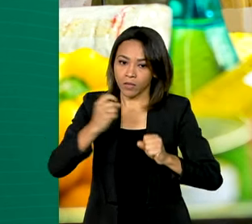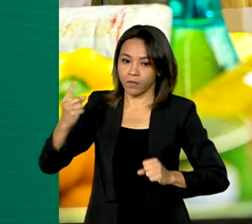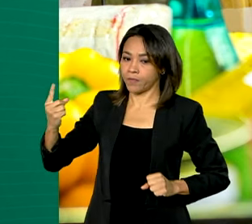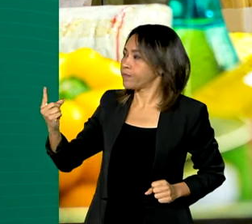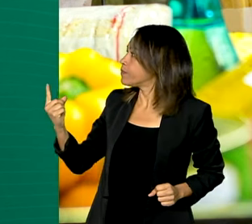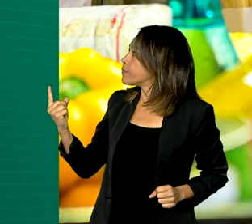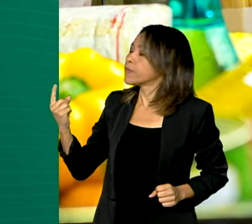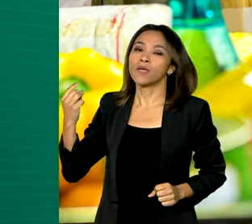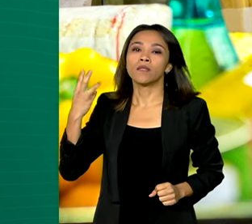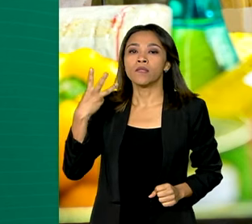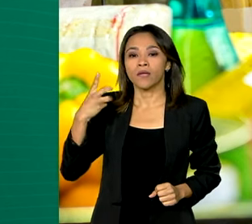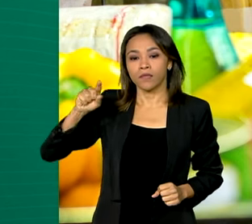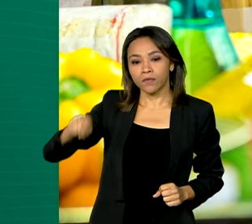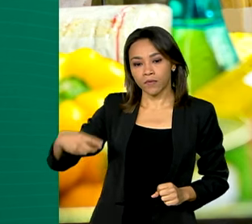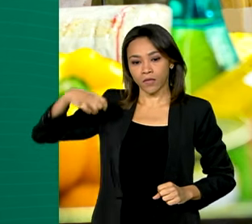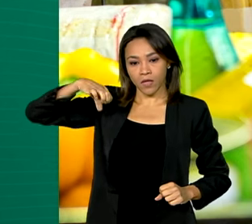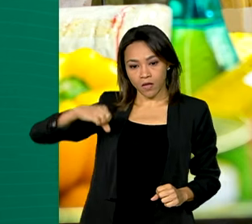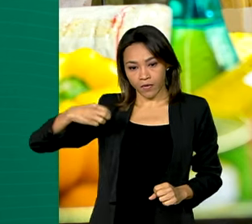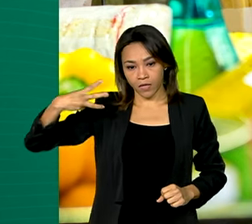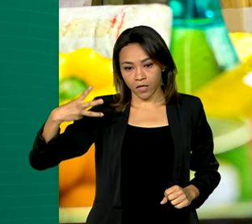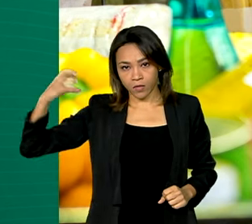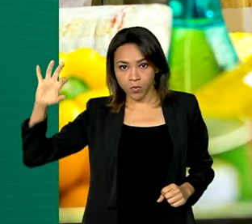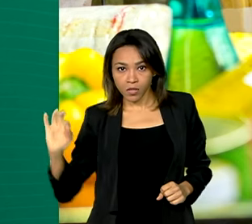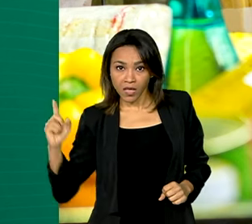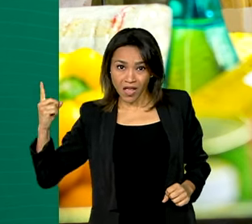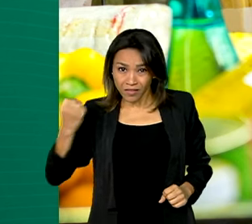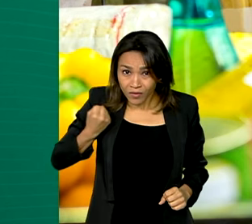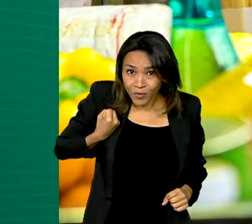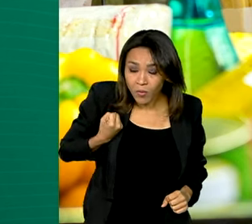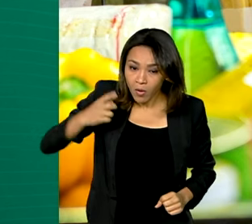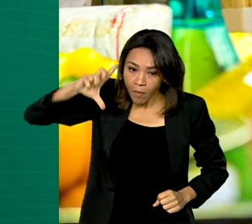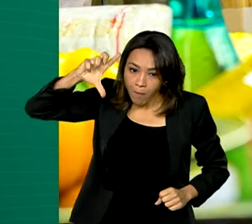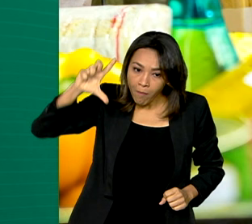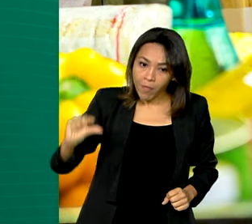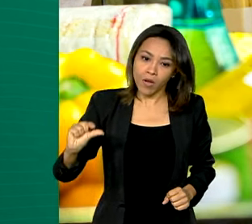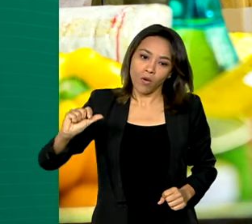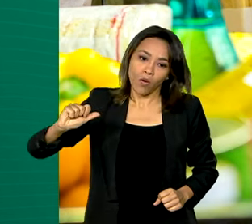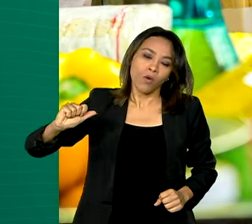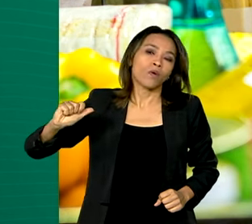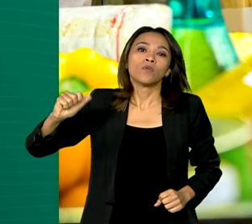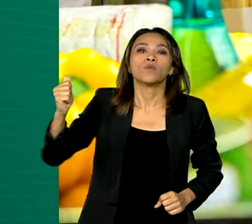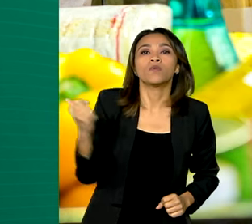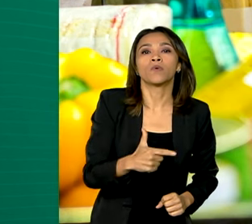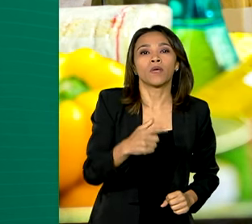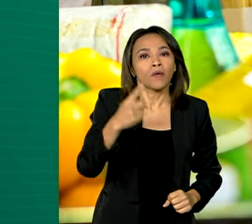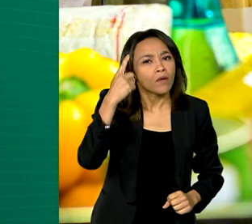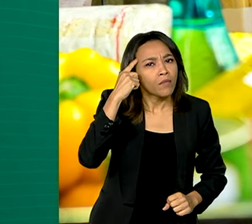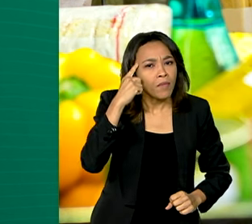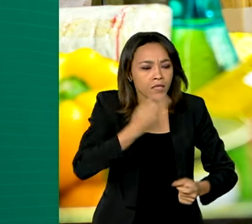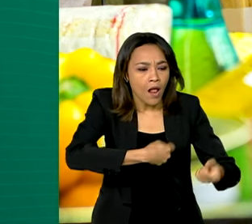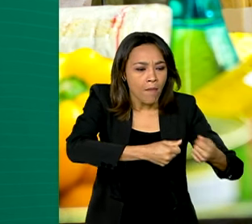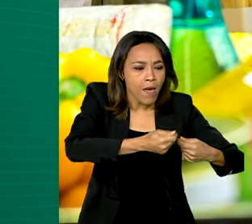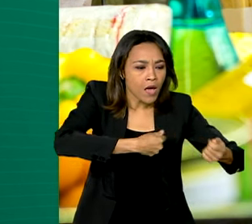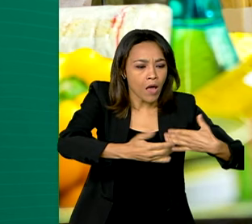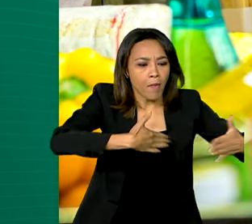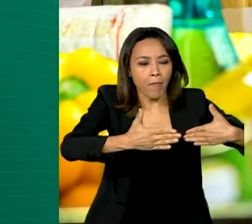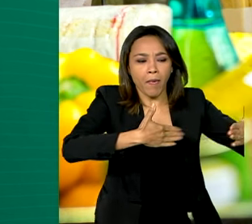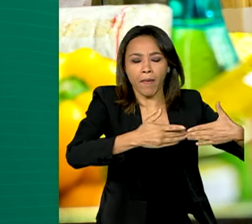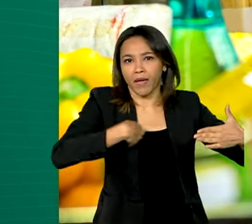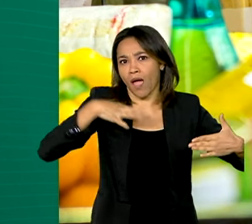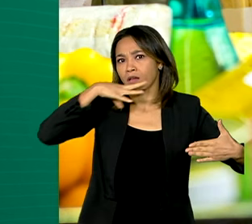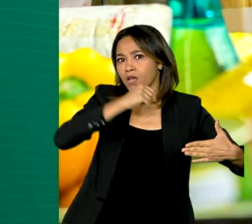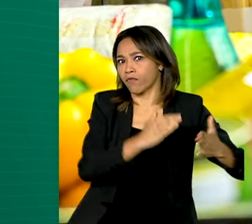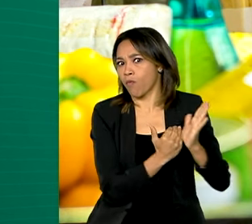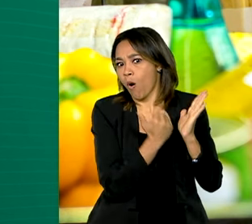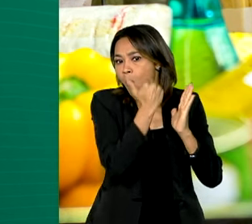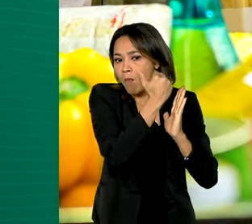,93%, um número abaixo da expectativa do mercado financeiro, que acreditava numa alta de